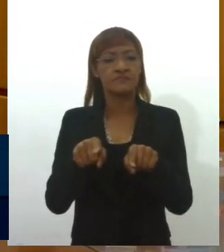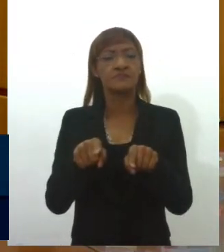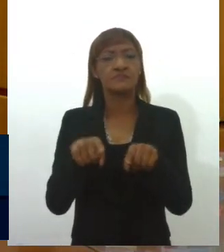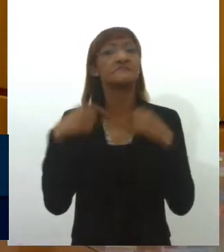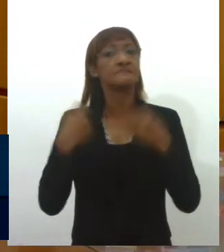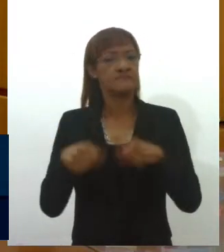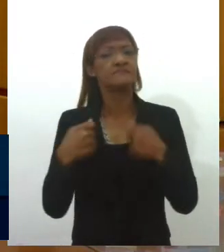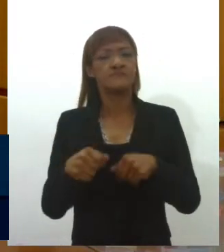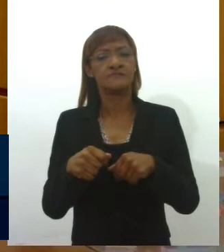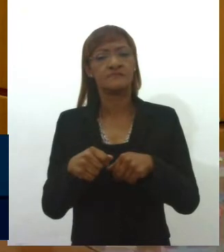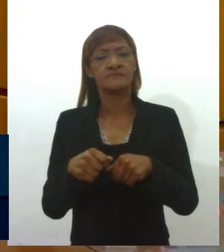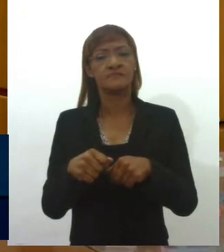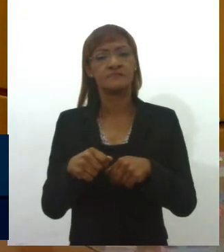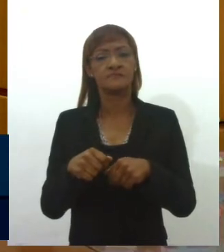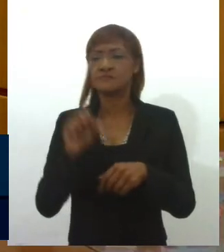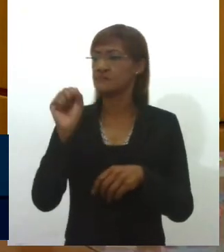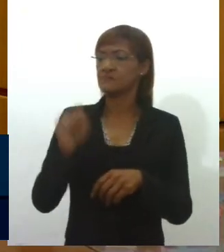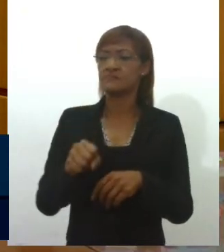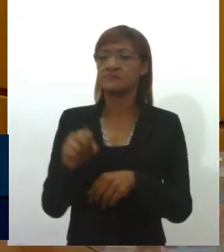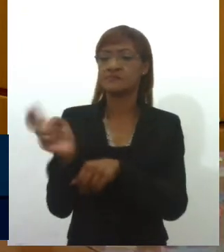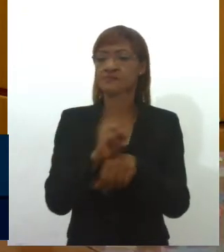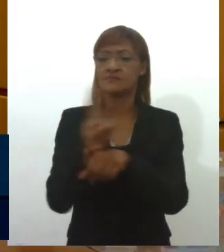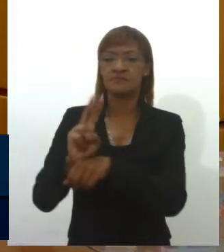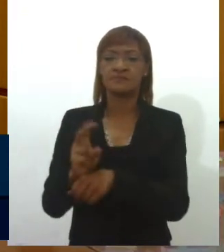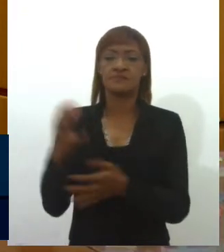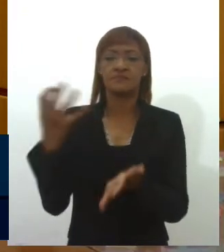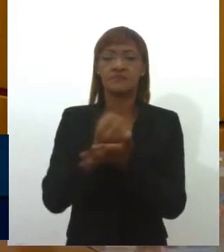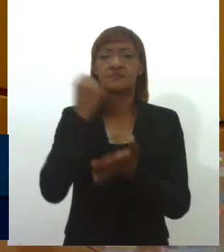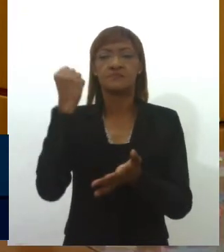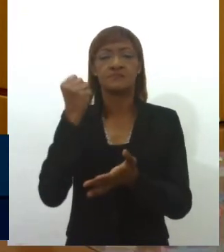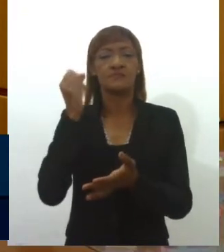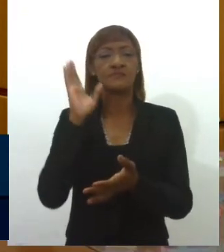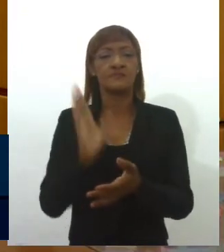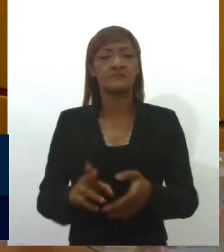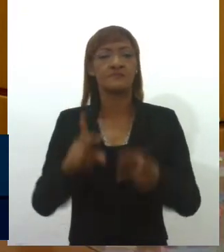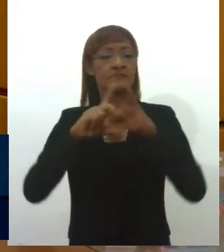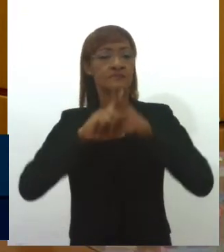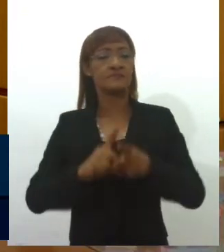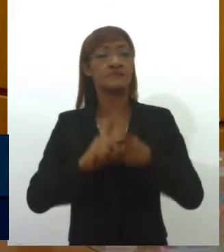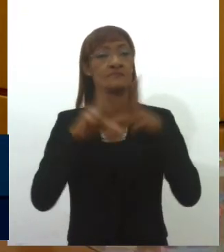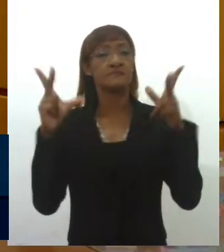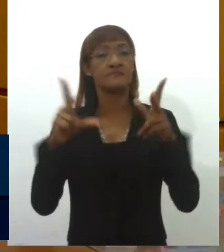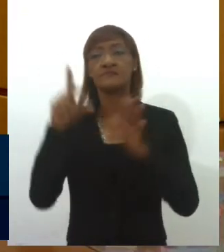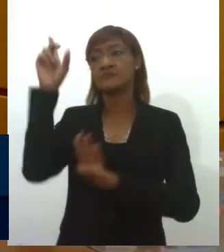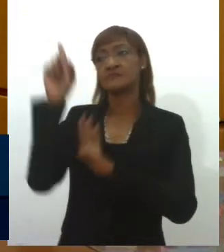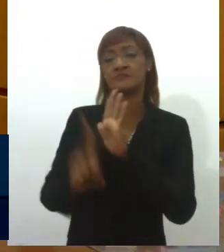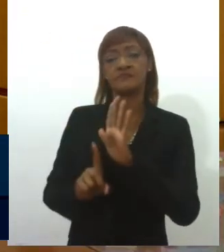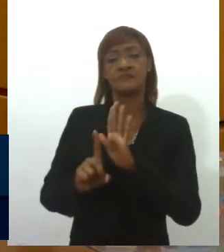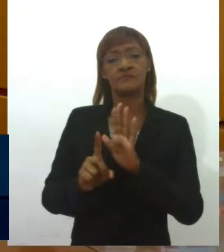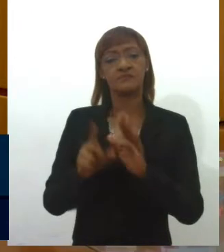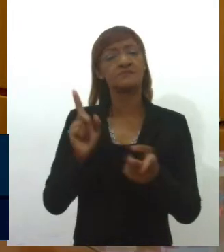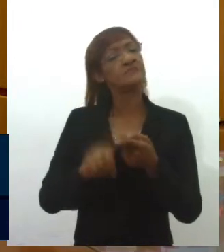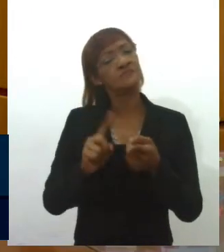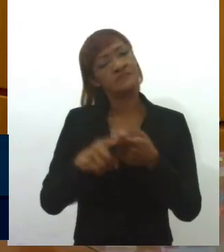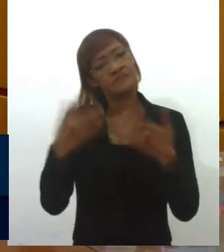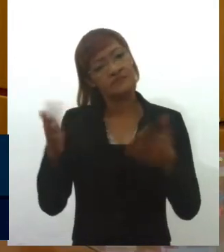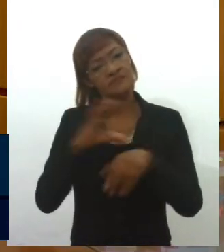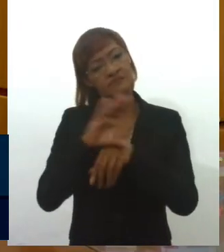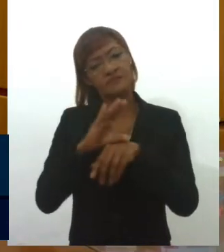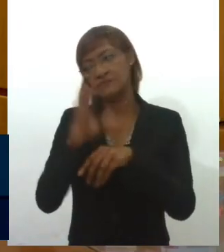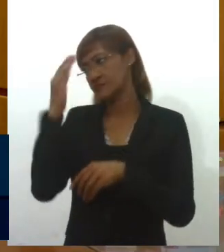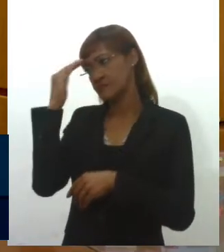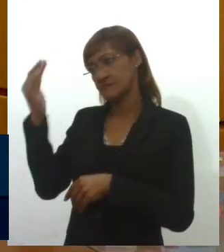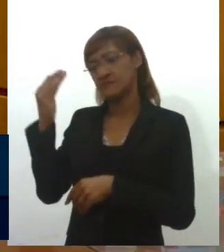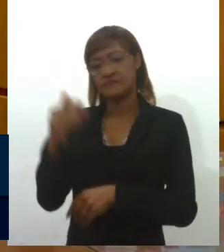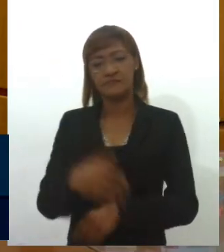tem que ser a vigilância e a salvaguarda da democracia, do Estado Democrático do Direito e das cláusulas pétreas da nossa Constituição. Muito obrigado,